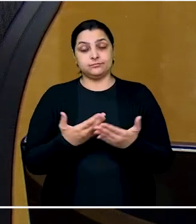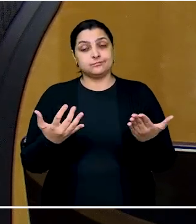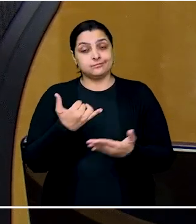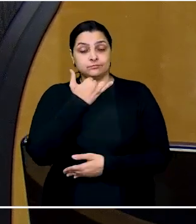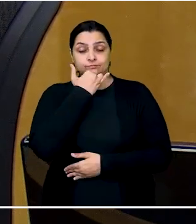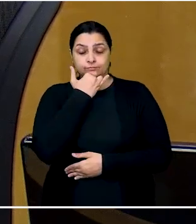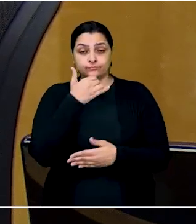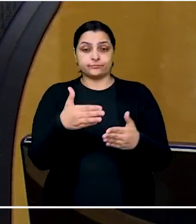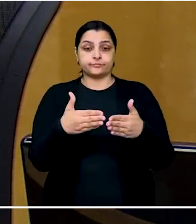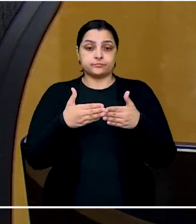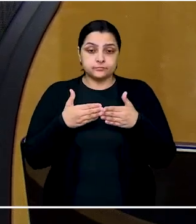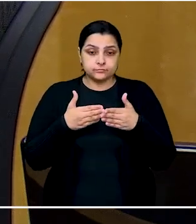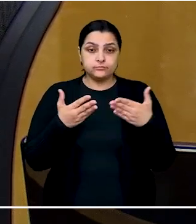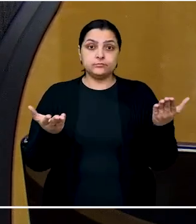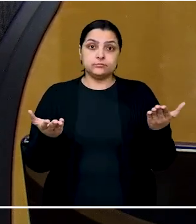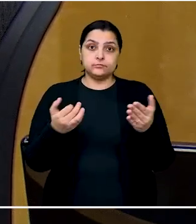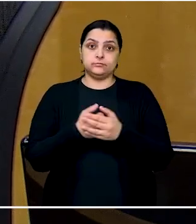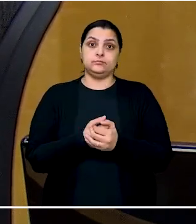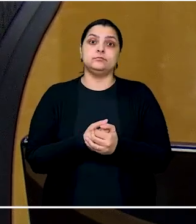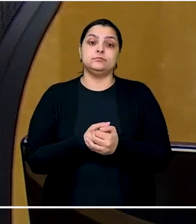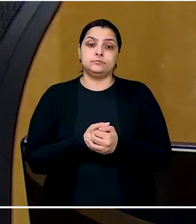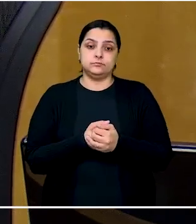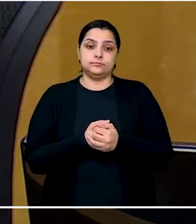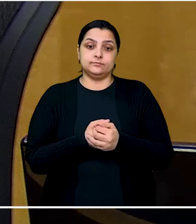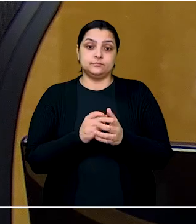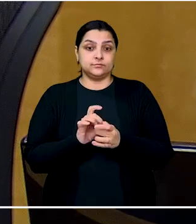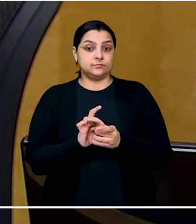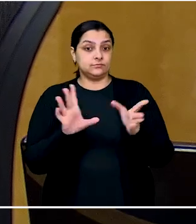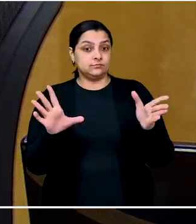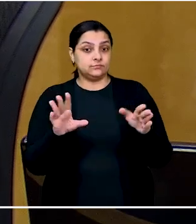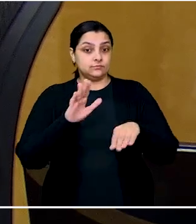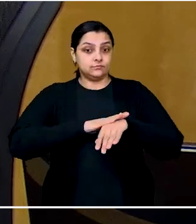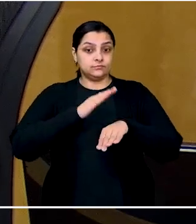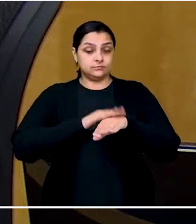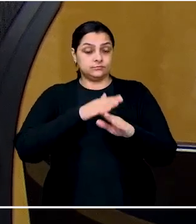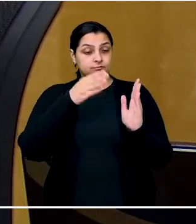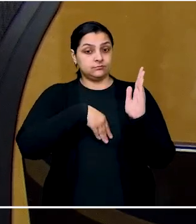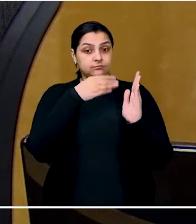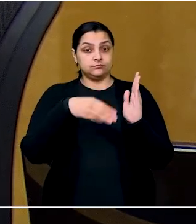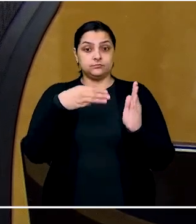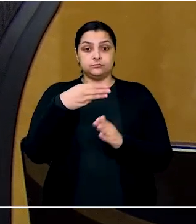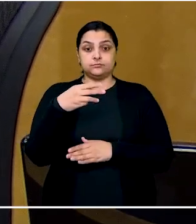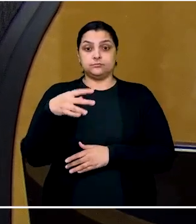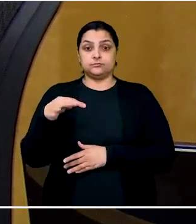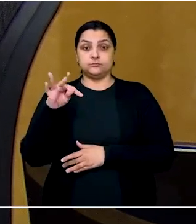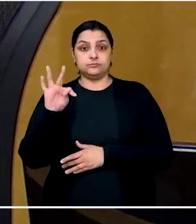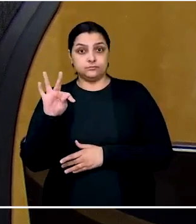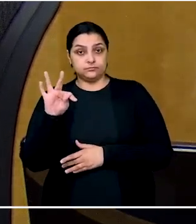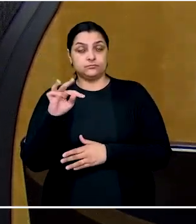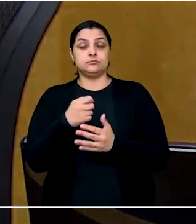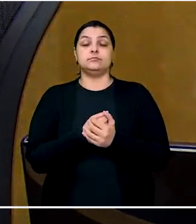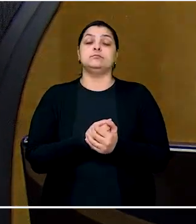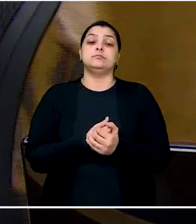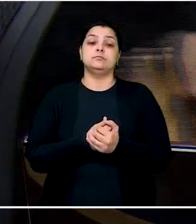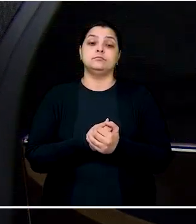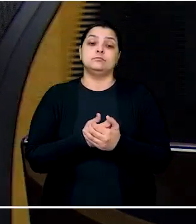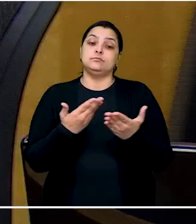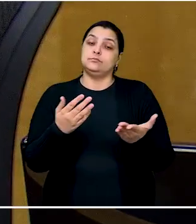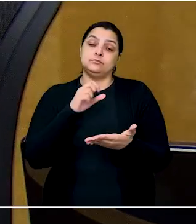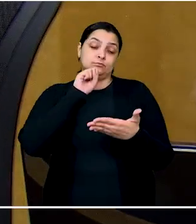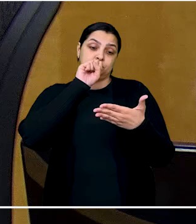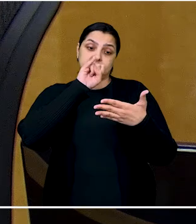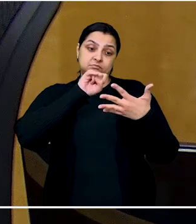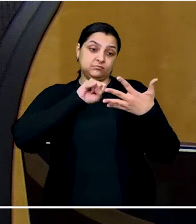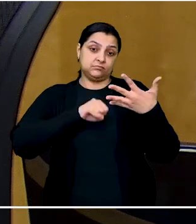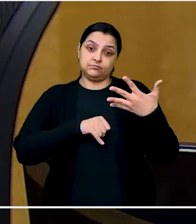Com todas as vênias, há o permissivo legal que autoriza o manejo da ação recisória pelo Ministério Público do Trabalho. A hipótese,